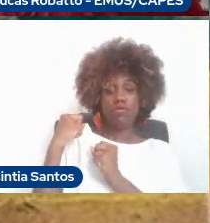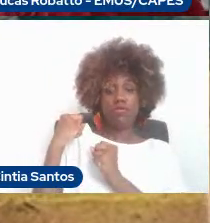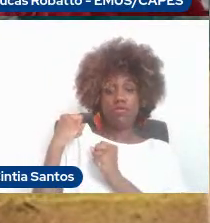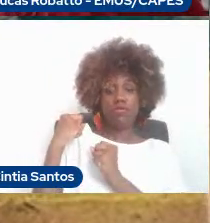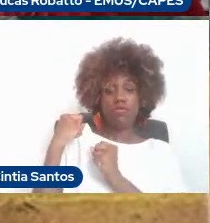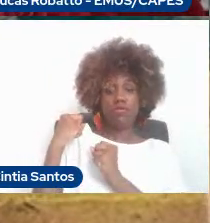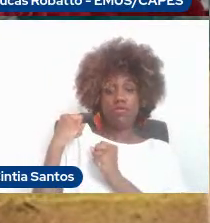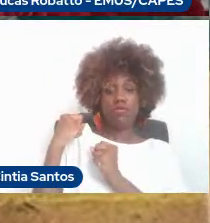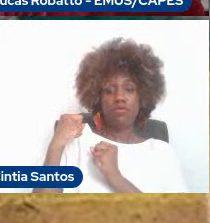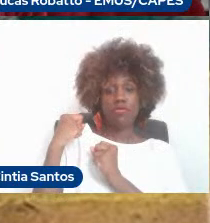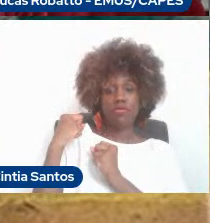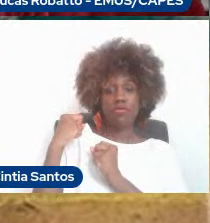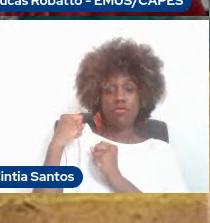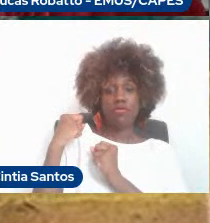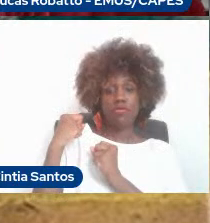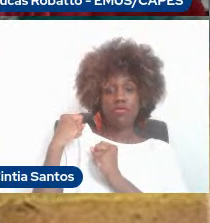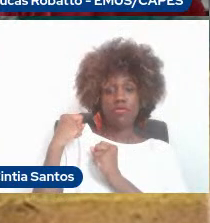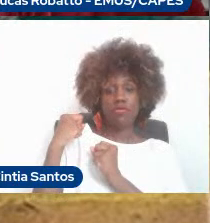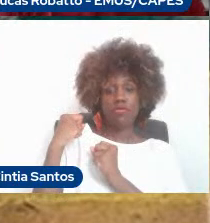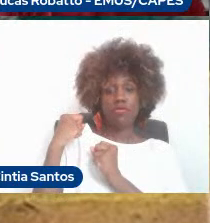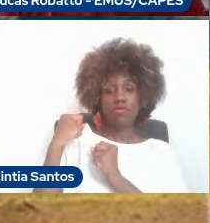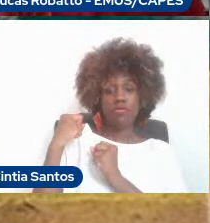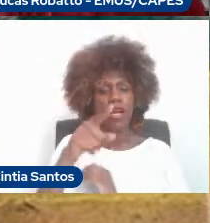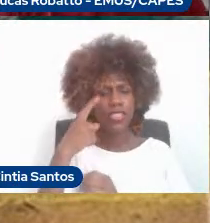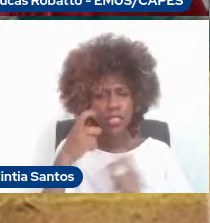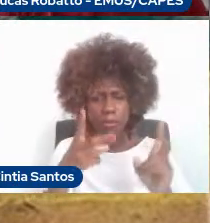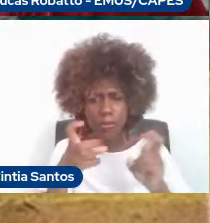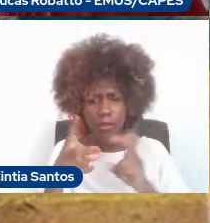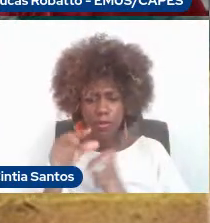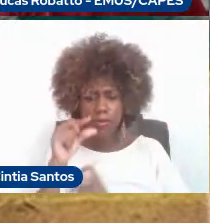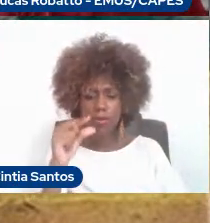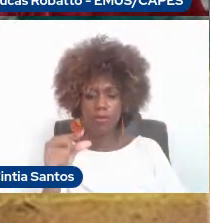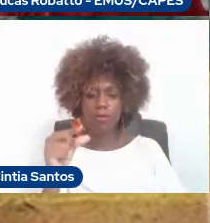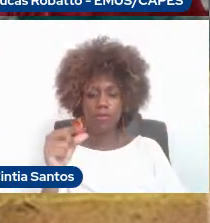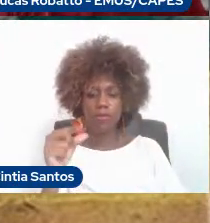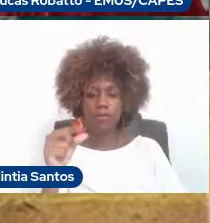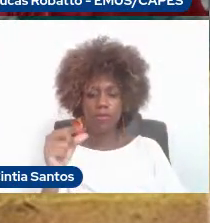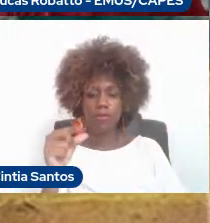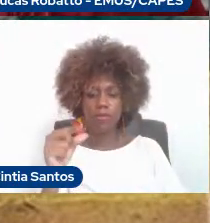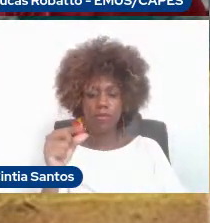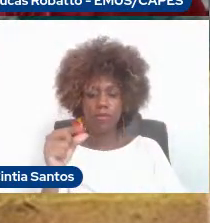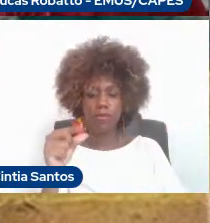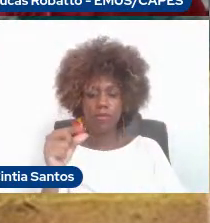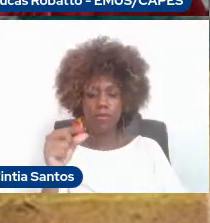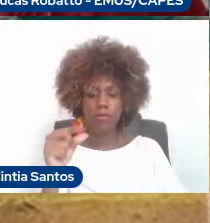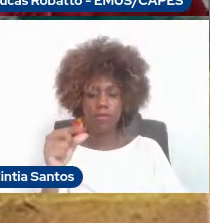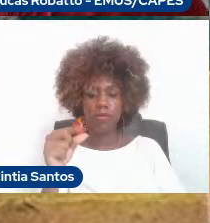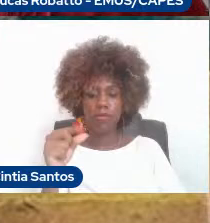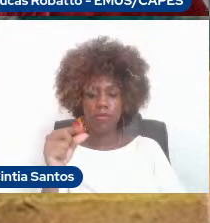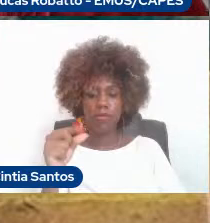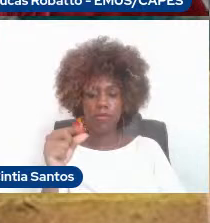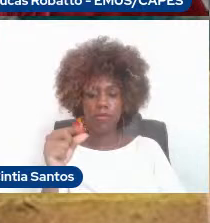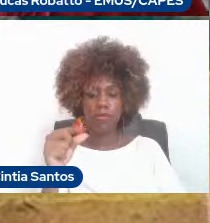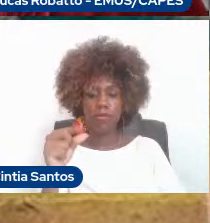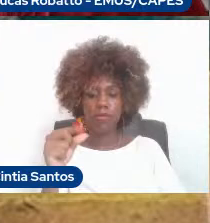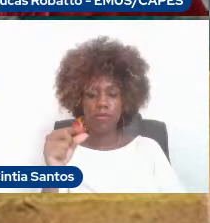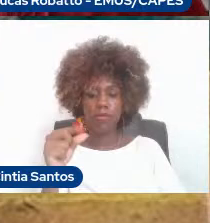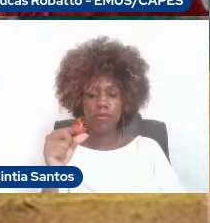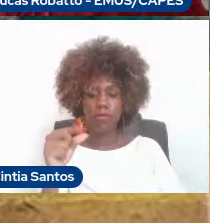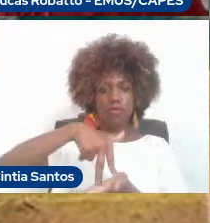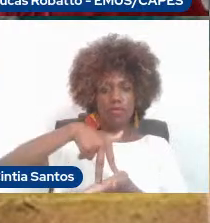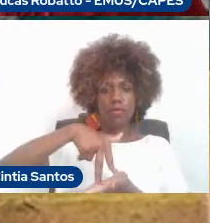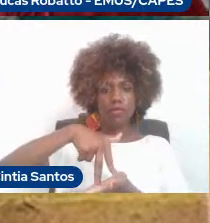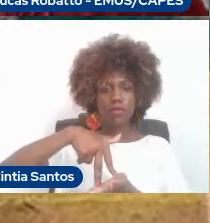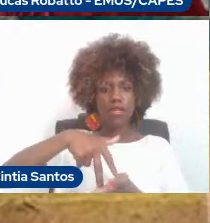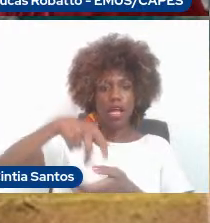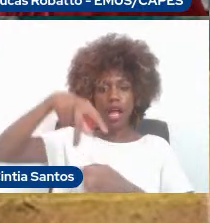musculatura em volta dela. Aqui já dá para ver um pouquinho que os pés também estão assimétricos, as pernas estão de forma assimétrica,